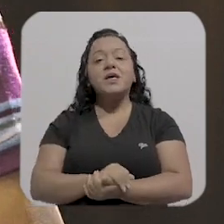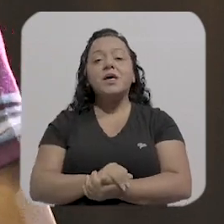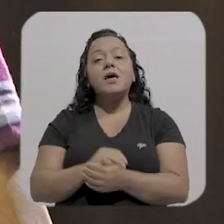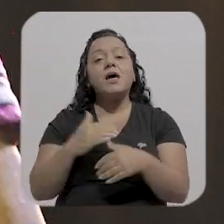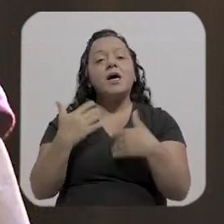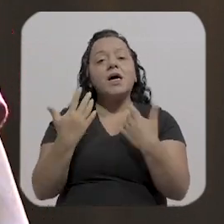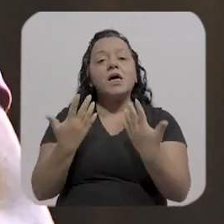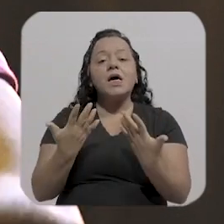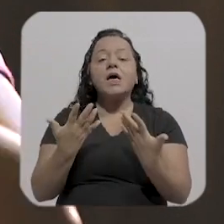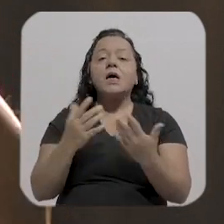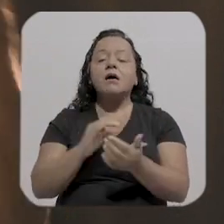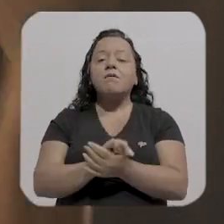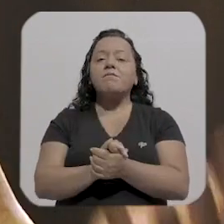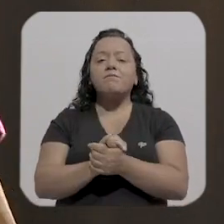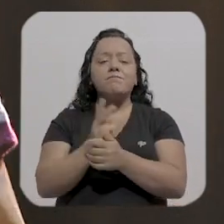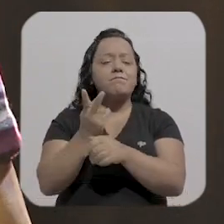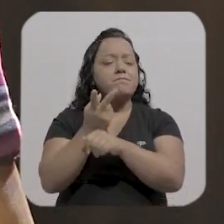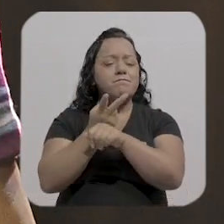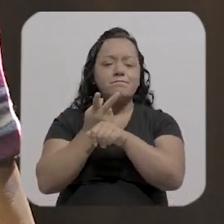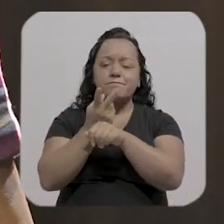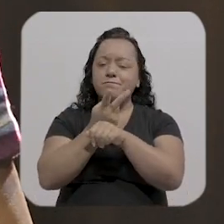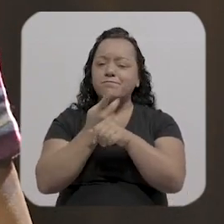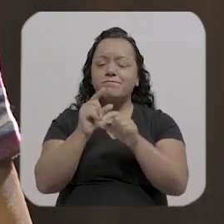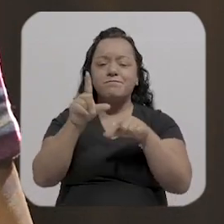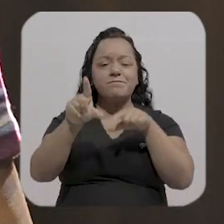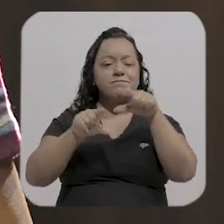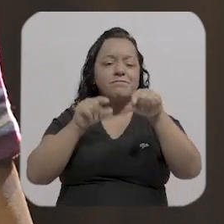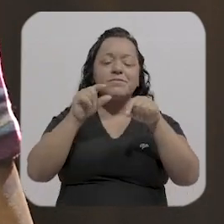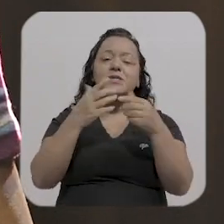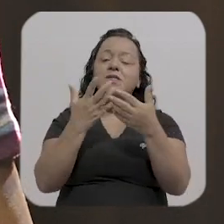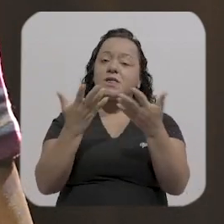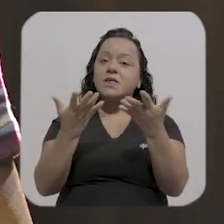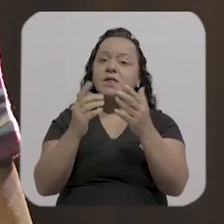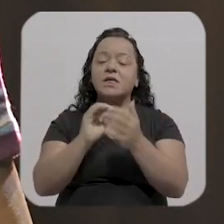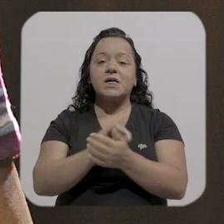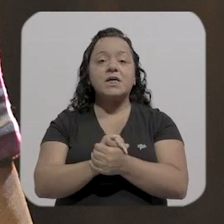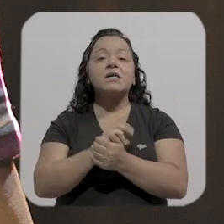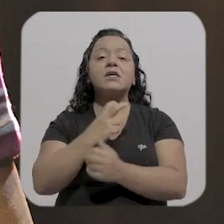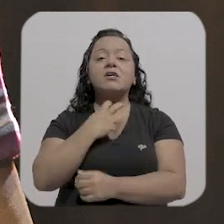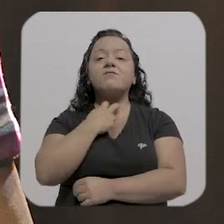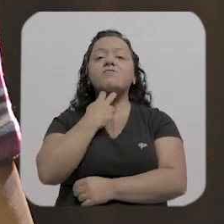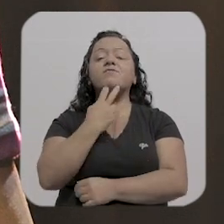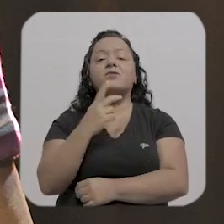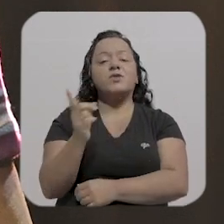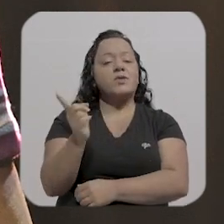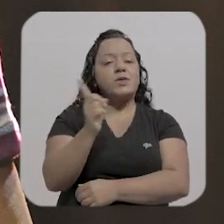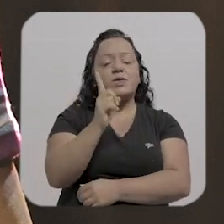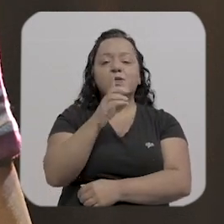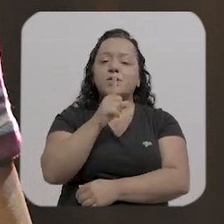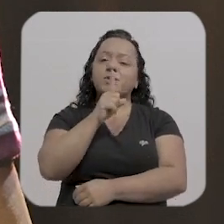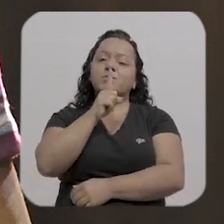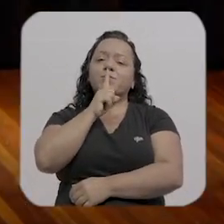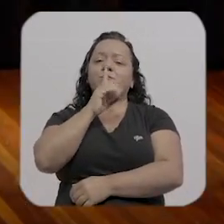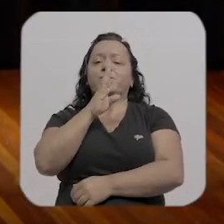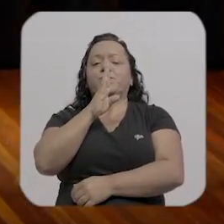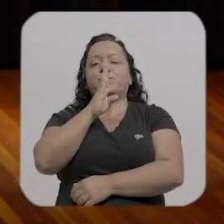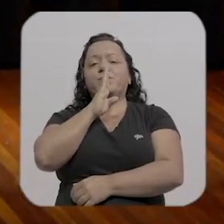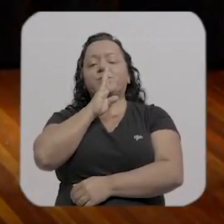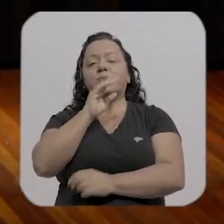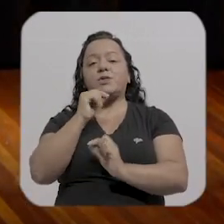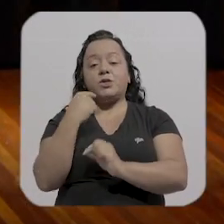acho que a gente é vai é mudar a nossa escuta a nossa maneira de escutar as coisas né e de ver